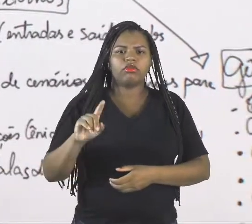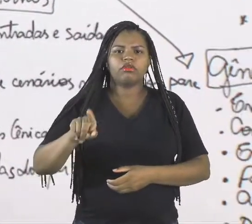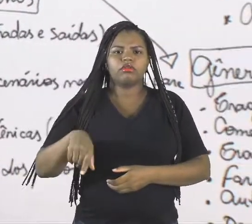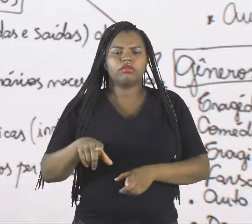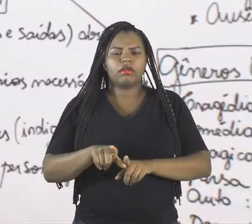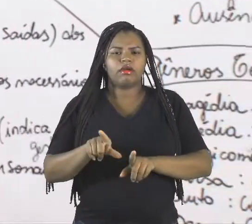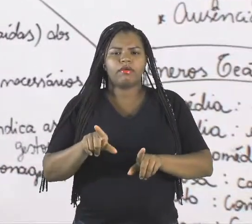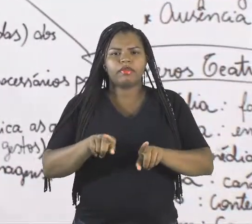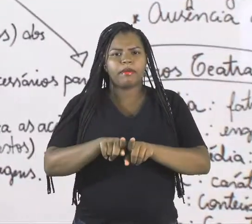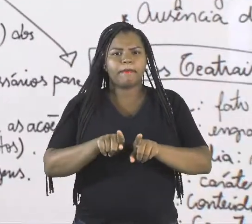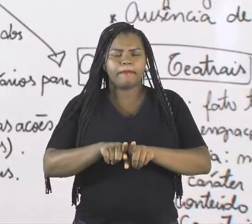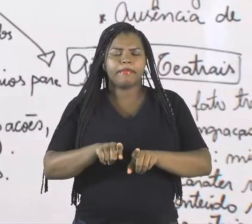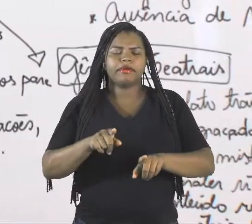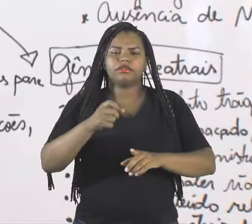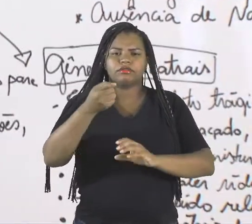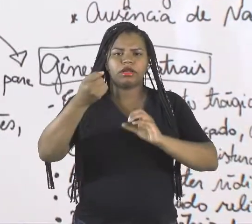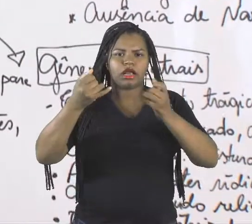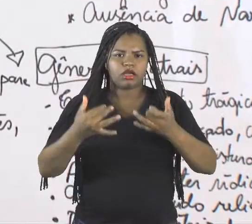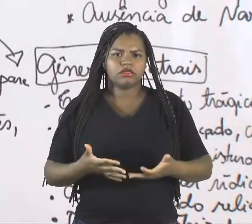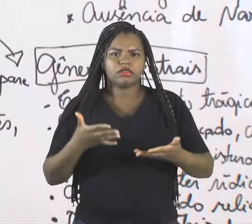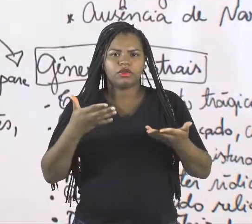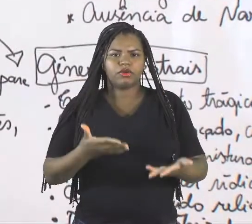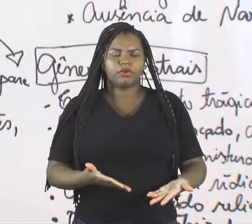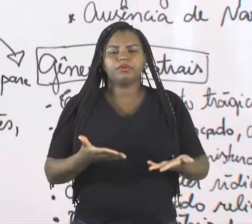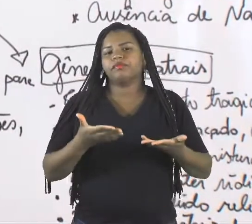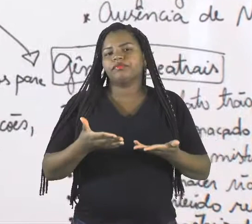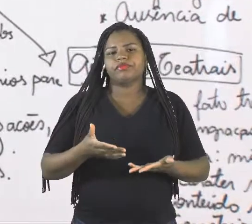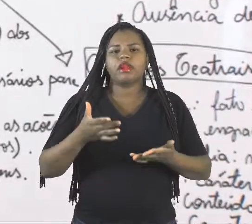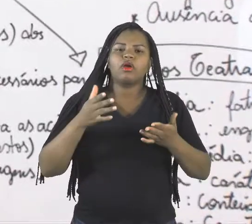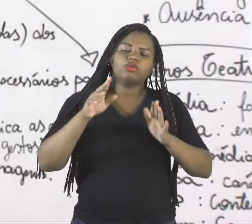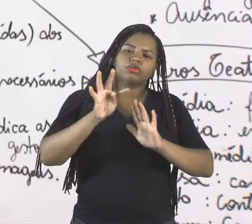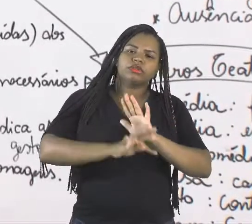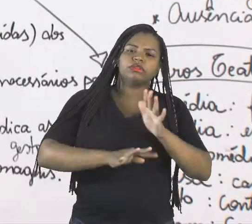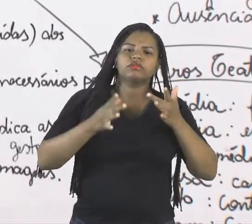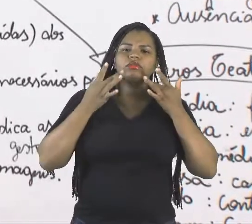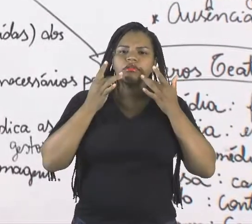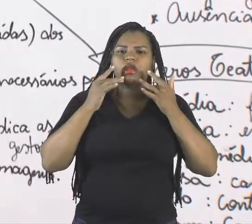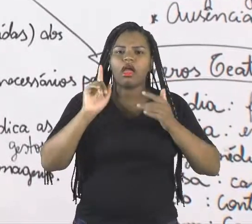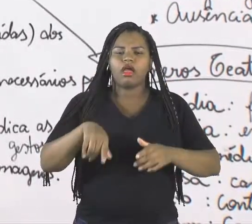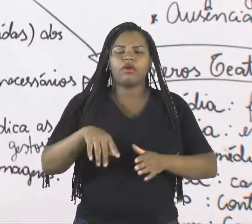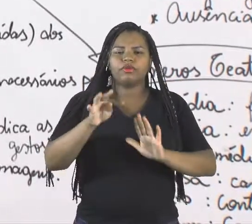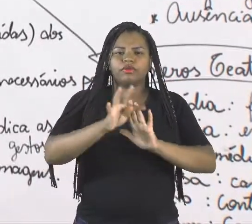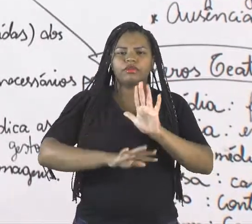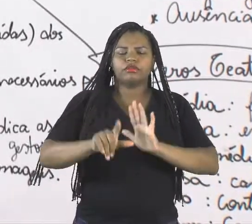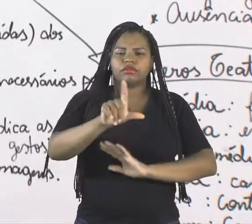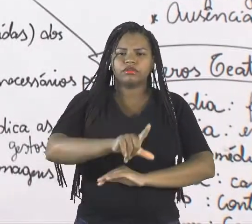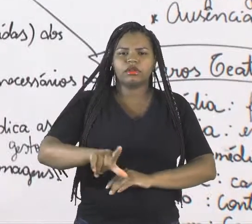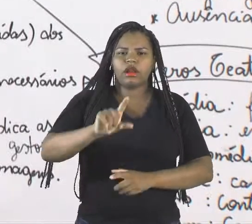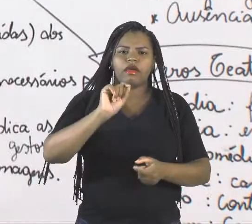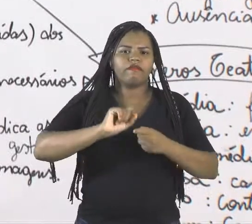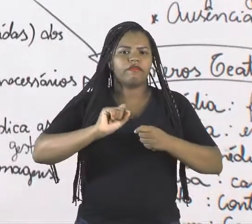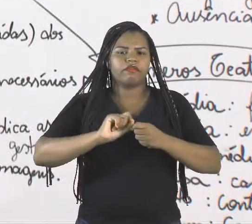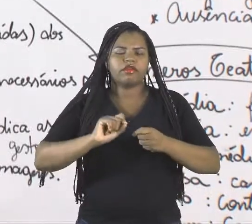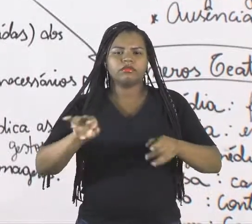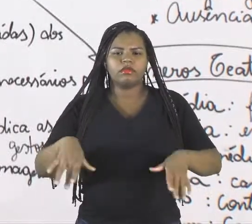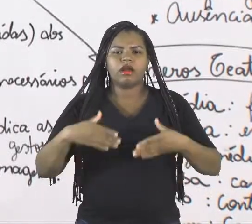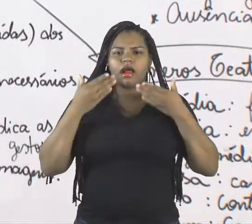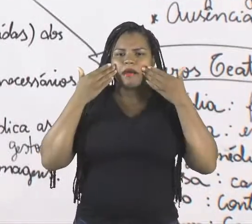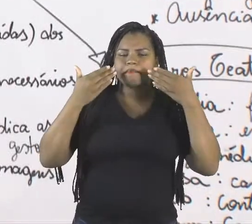dele. O que que é uma peça teatral? Um texto teatral. um texto literário feitos com o intuito para serem encenados e